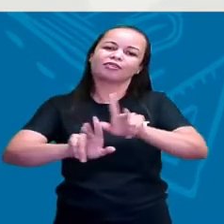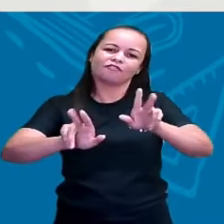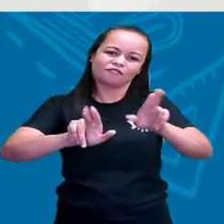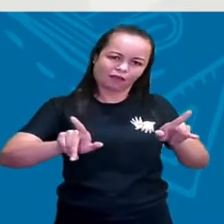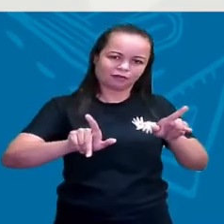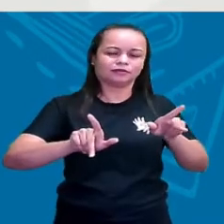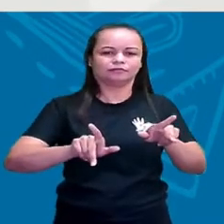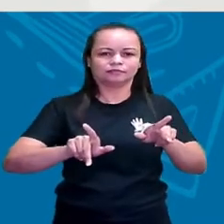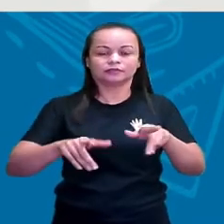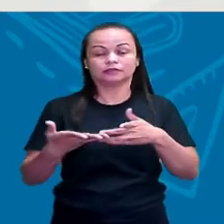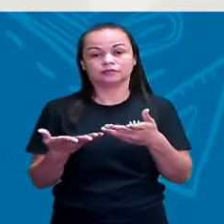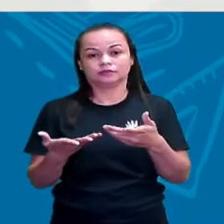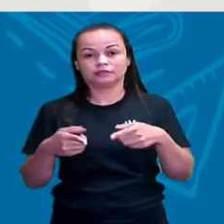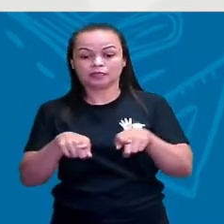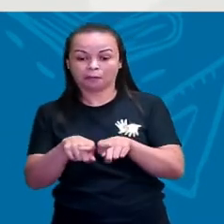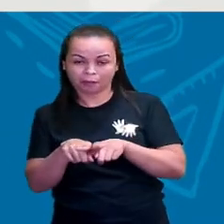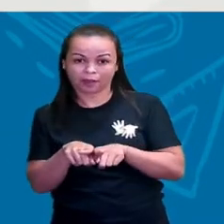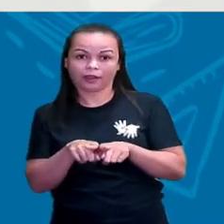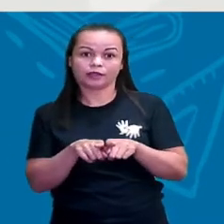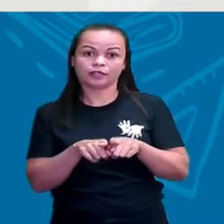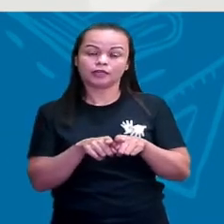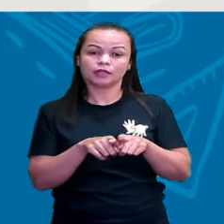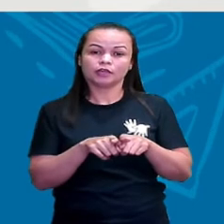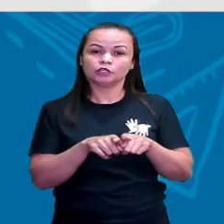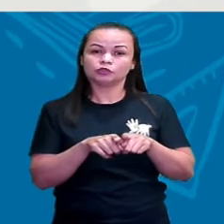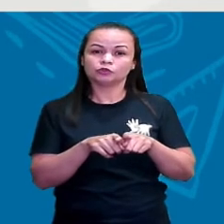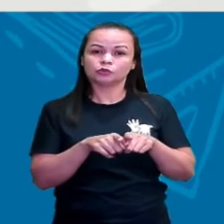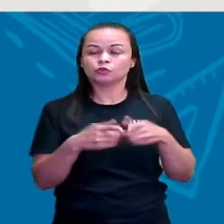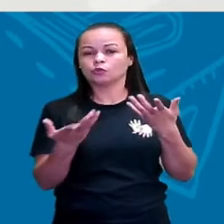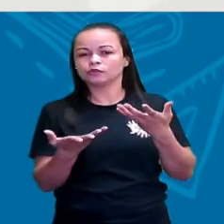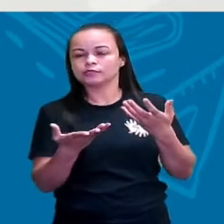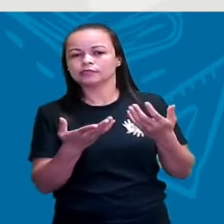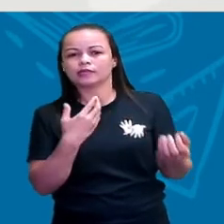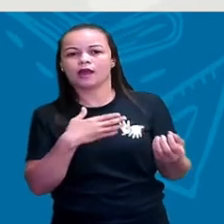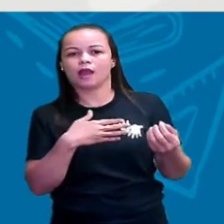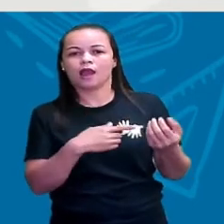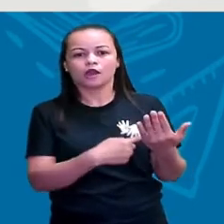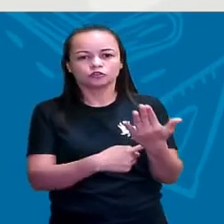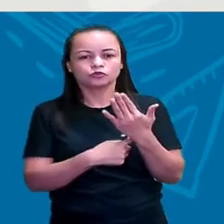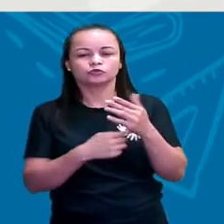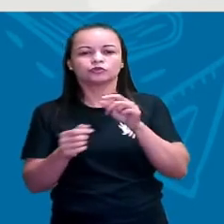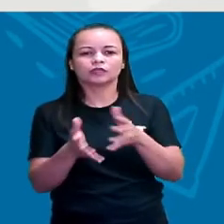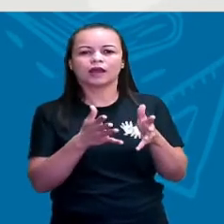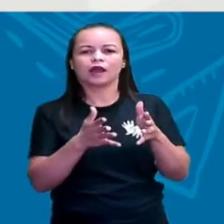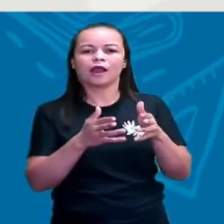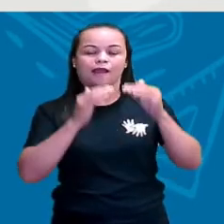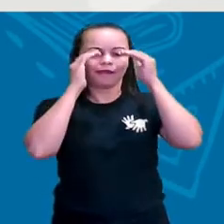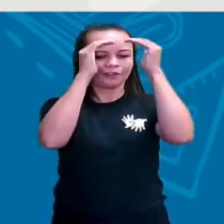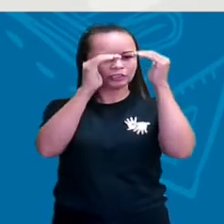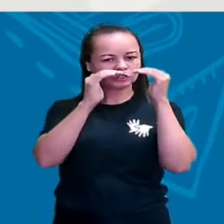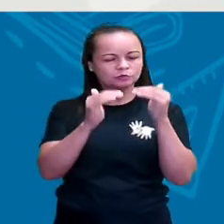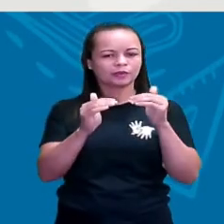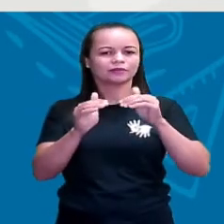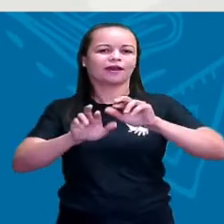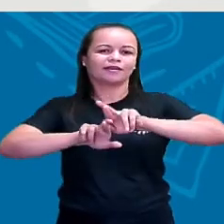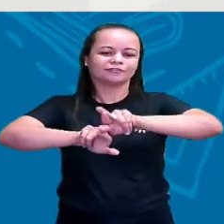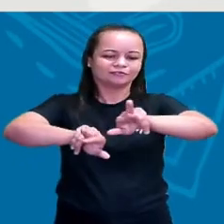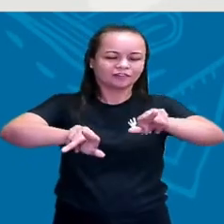E logo, ela também nos dá a possibilidade de respeitarmos essas diferenças. Porque a gente está